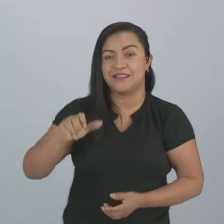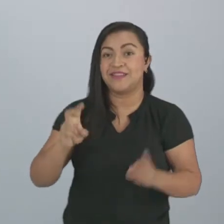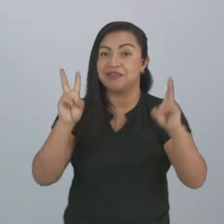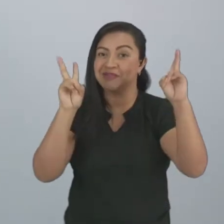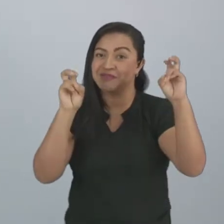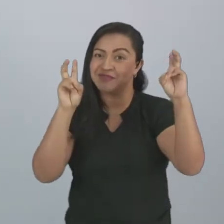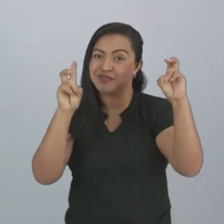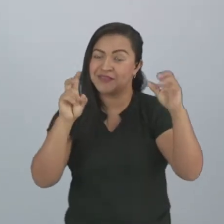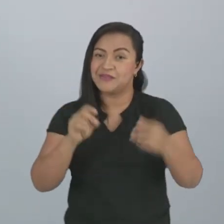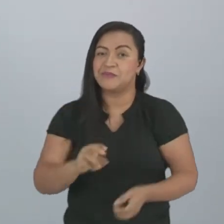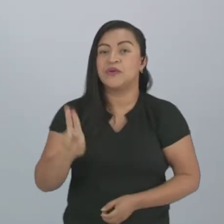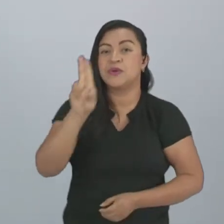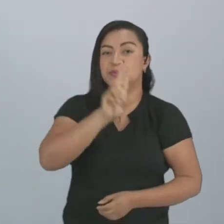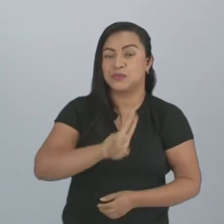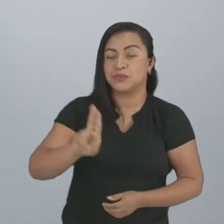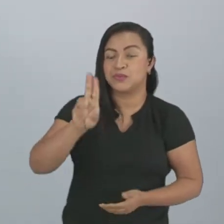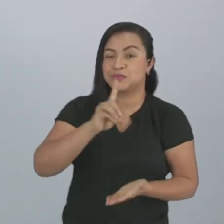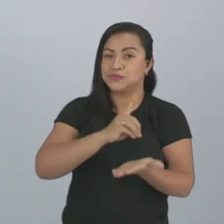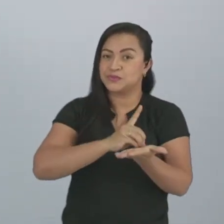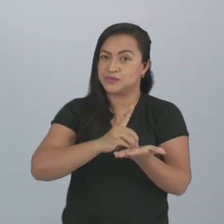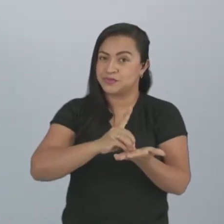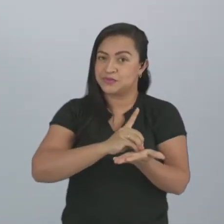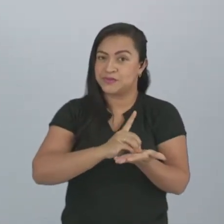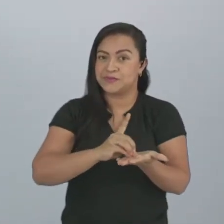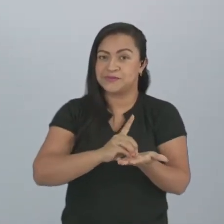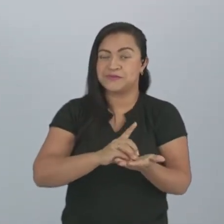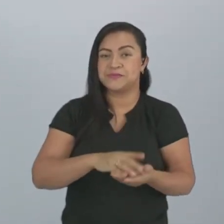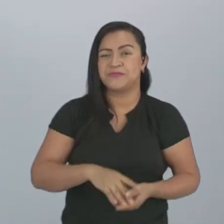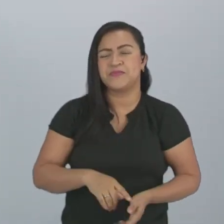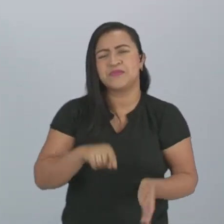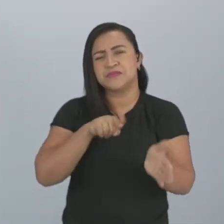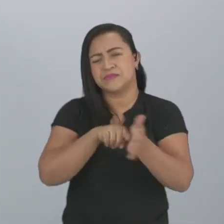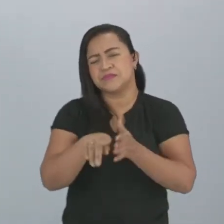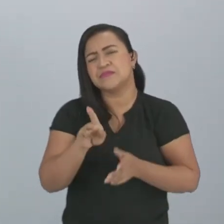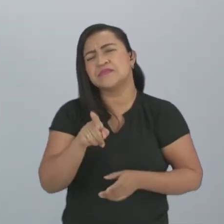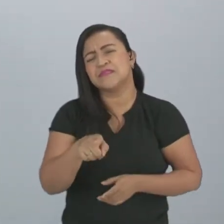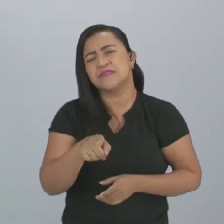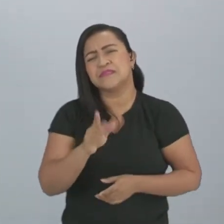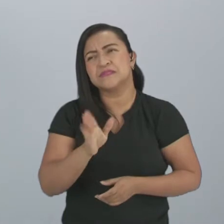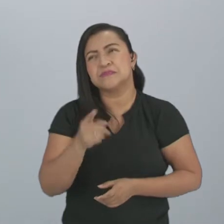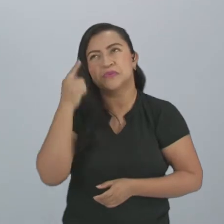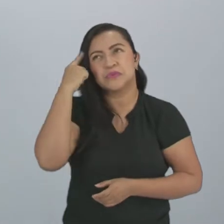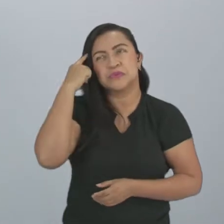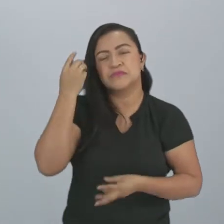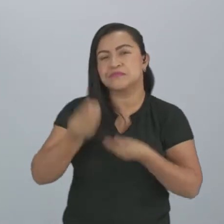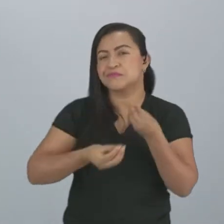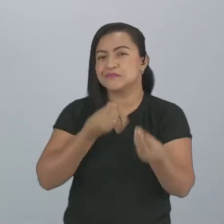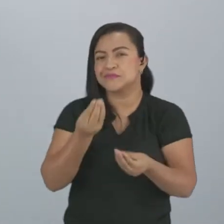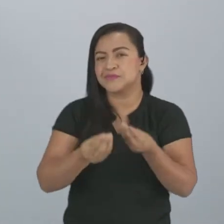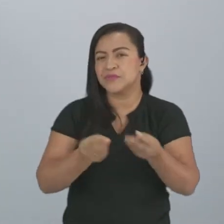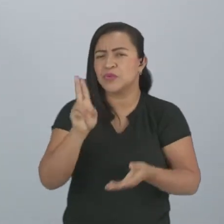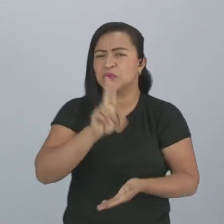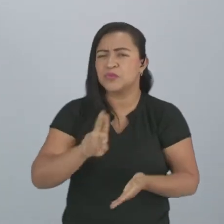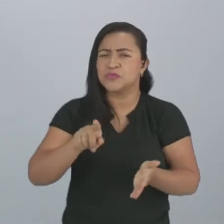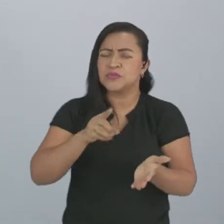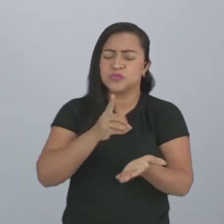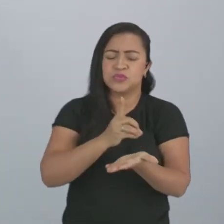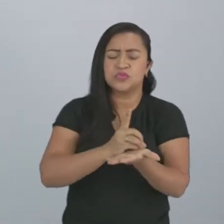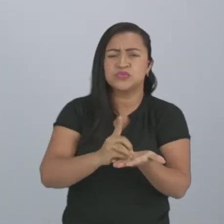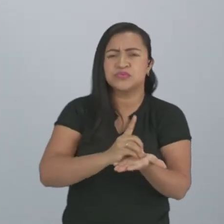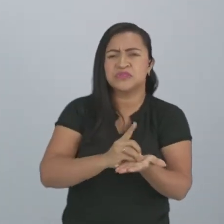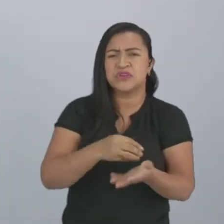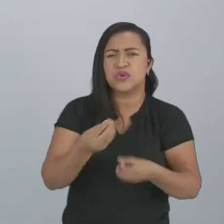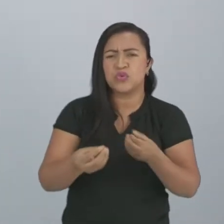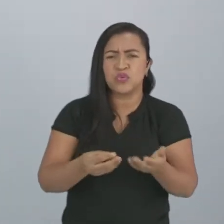aula hoje é uso do dicionário. Você já se perguntou como se usa o dicionário, como faz para procurar uma palavra mais rápido,